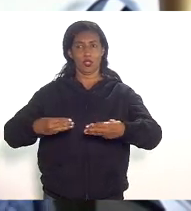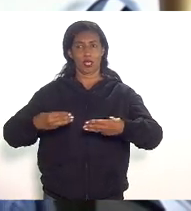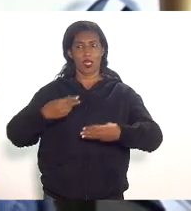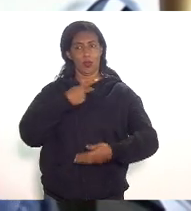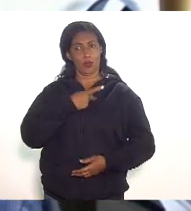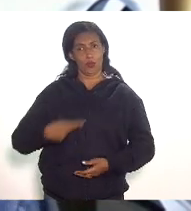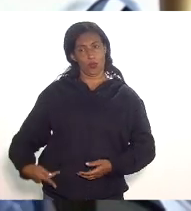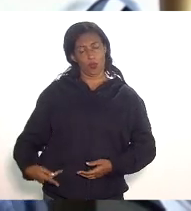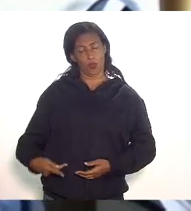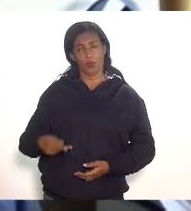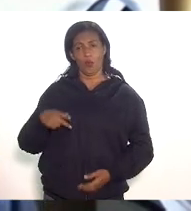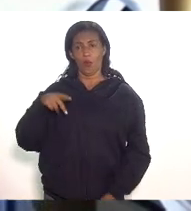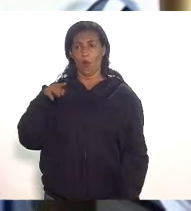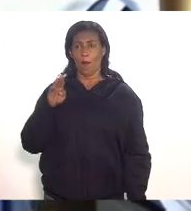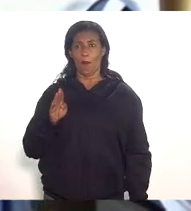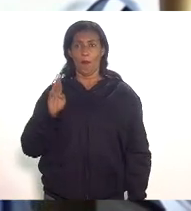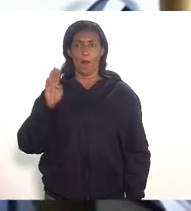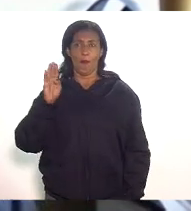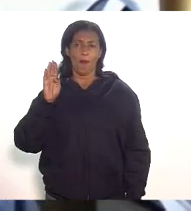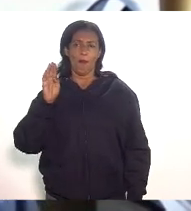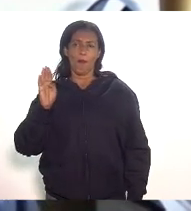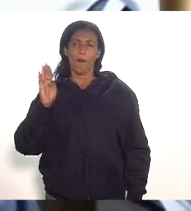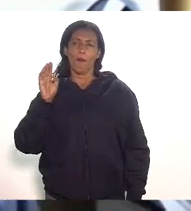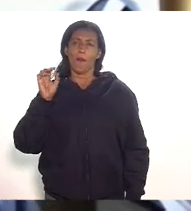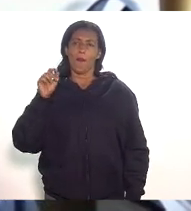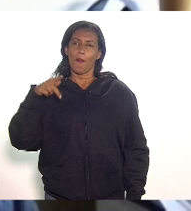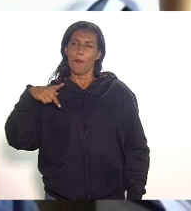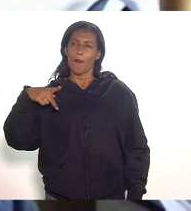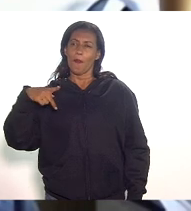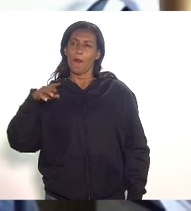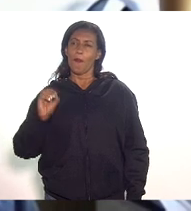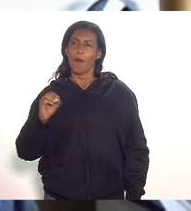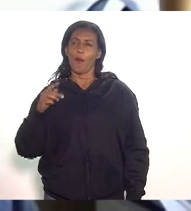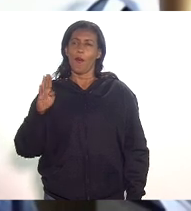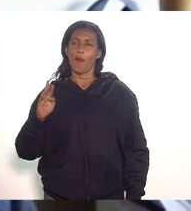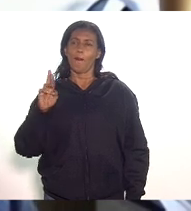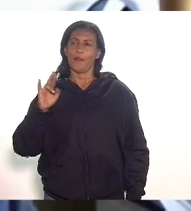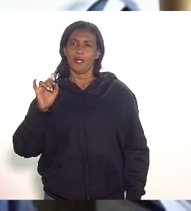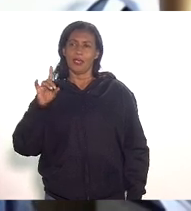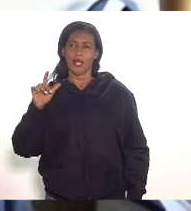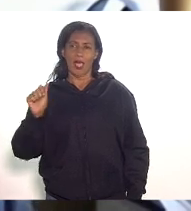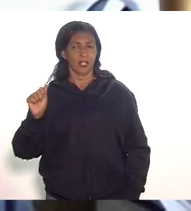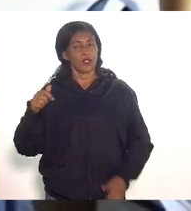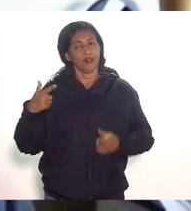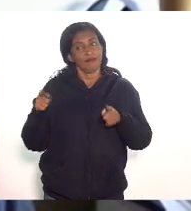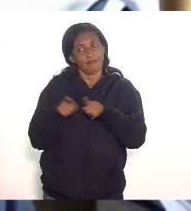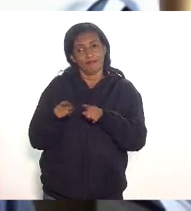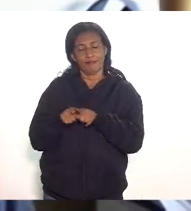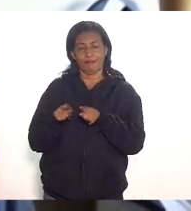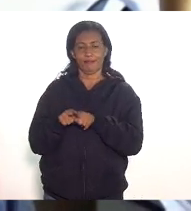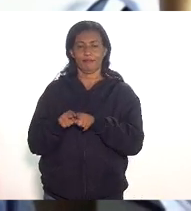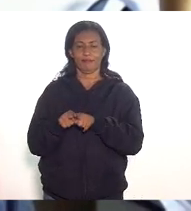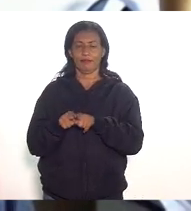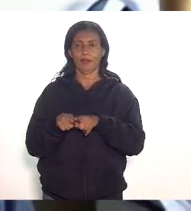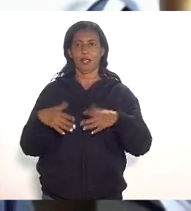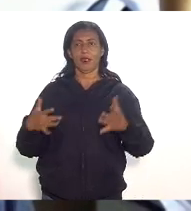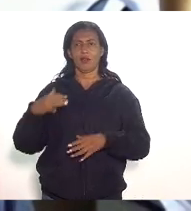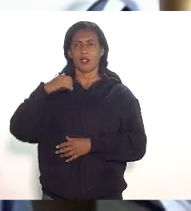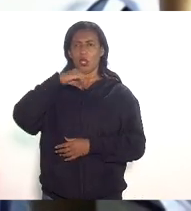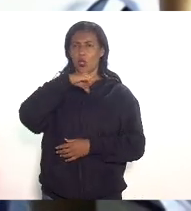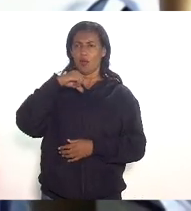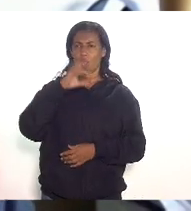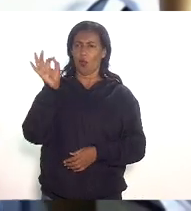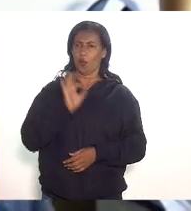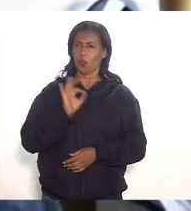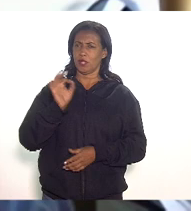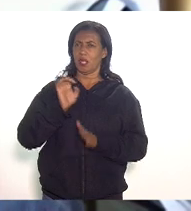enfim então as suas emendas estão devidamente analisadas e 99% das